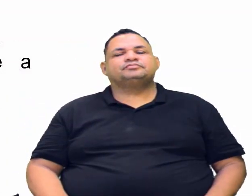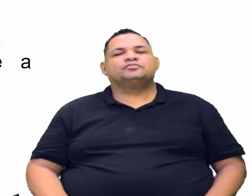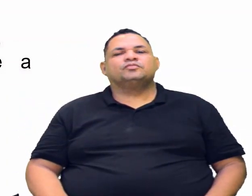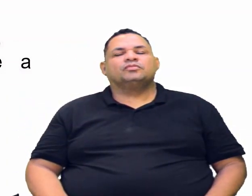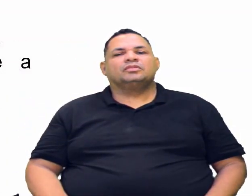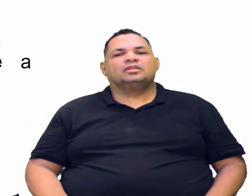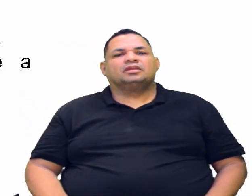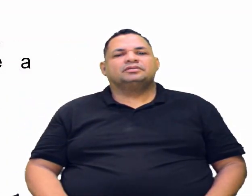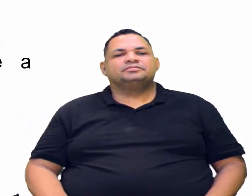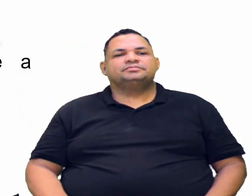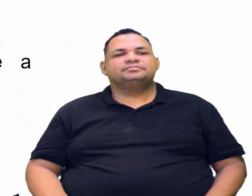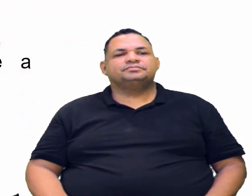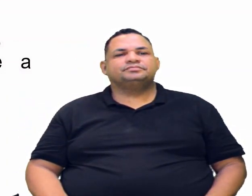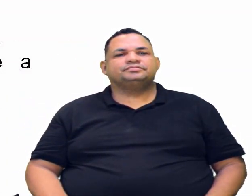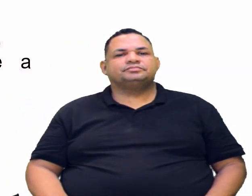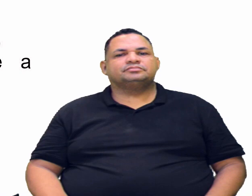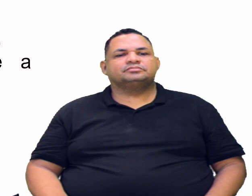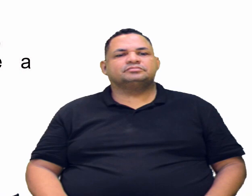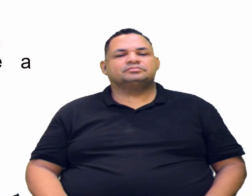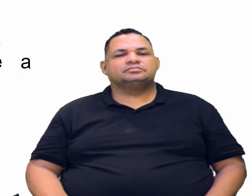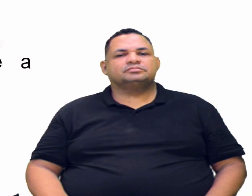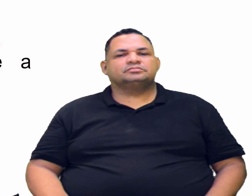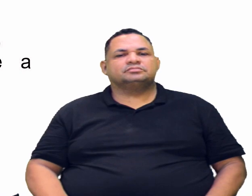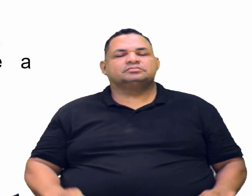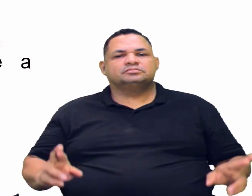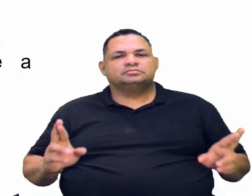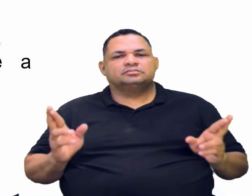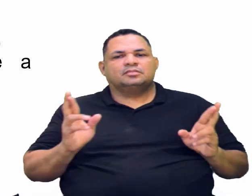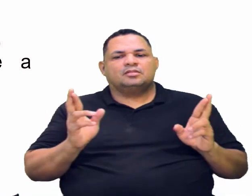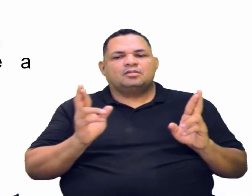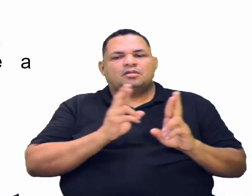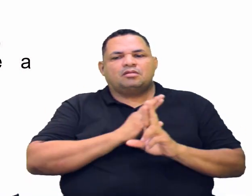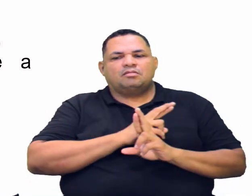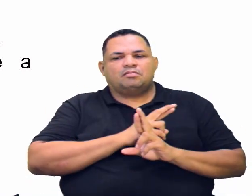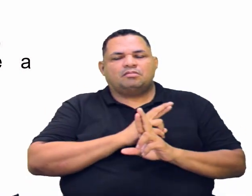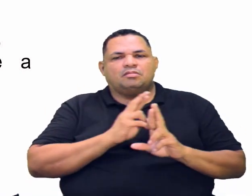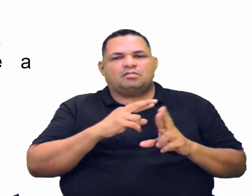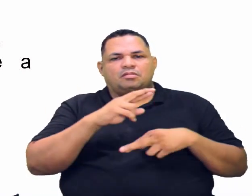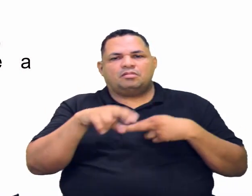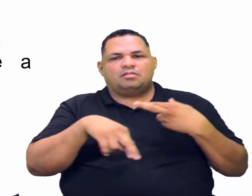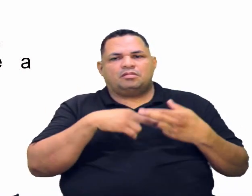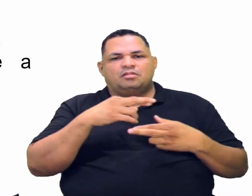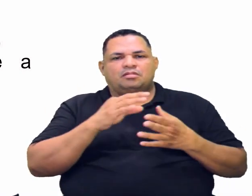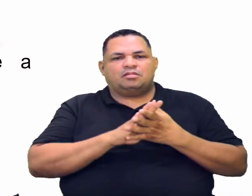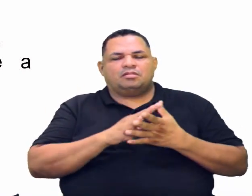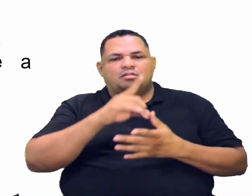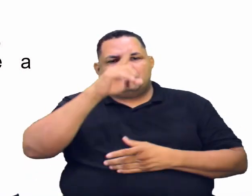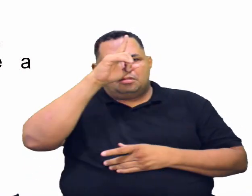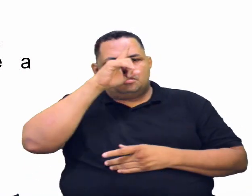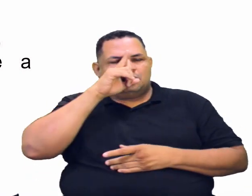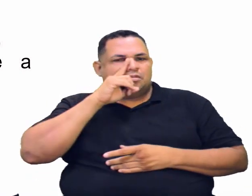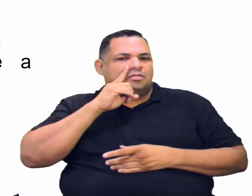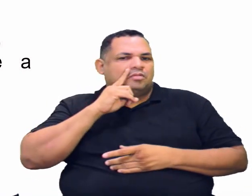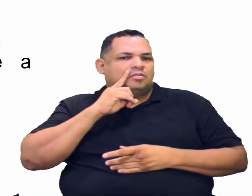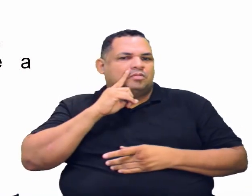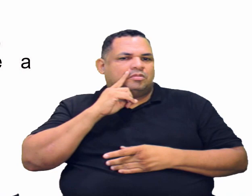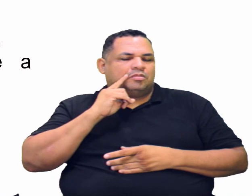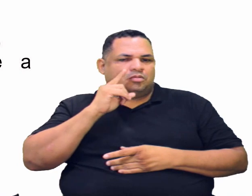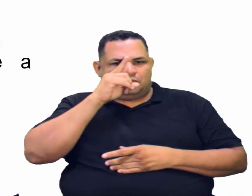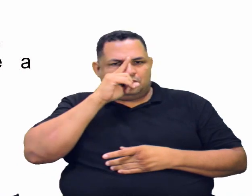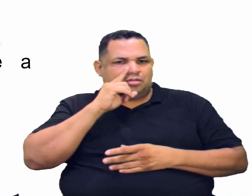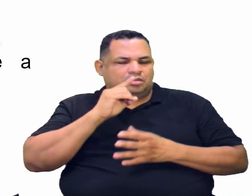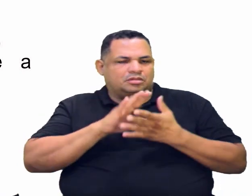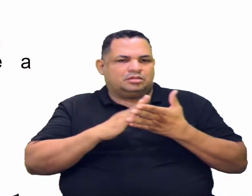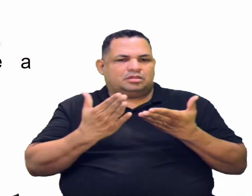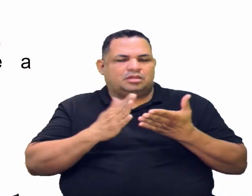questão de uma reação de oxidação e observe que a oxidação é de um álcool